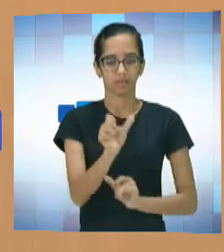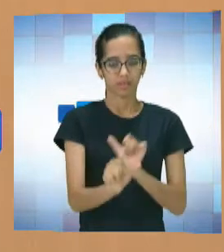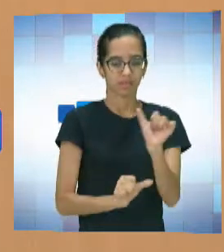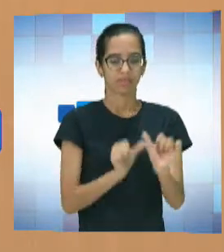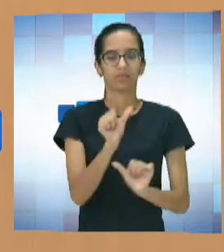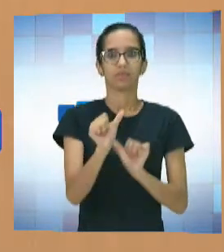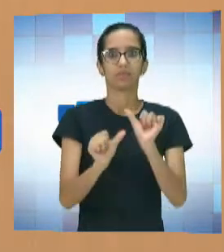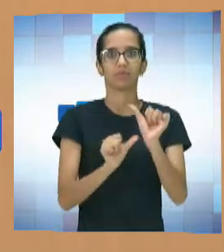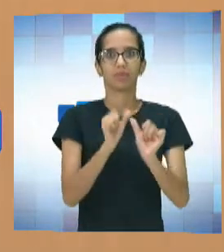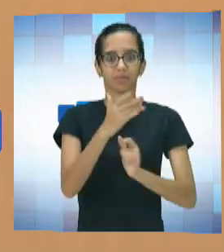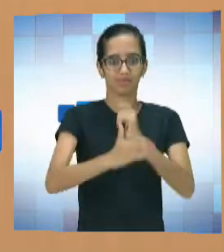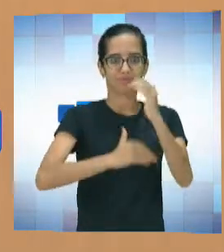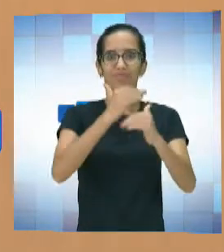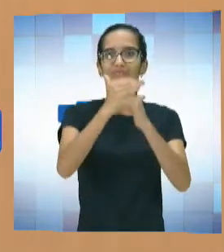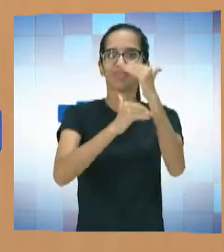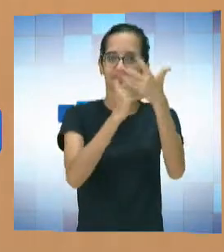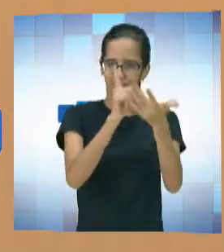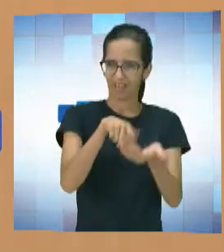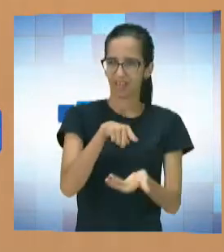estamos... Da evolução, né?